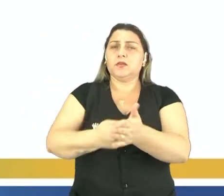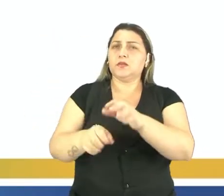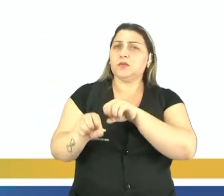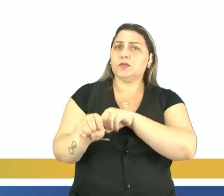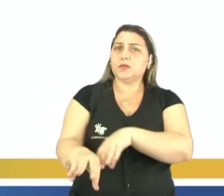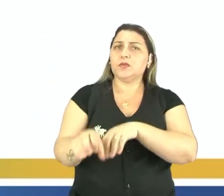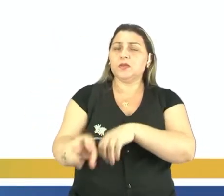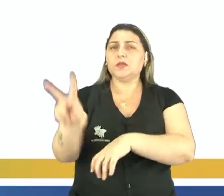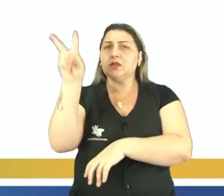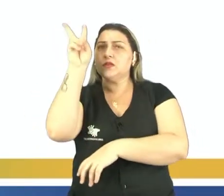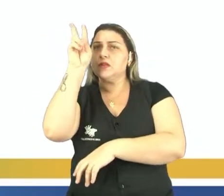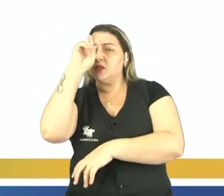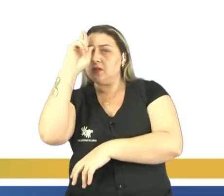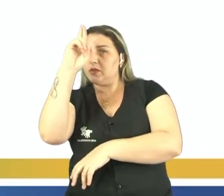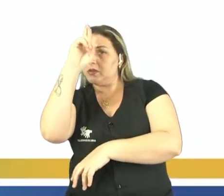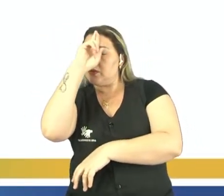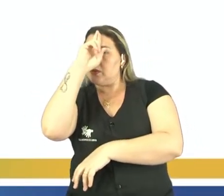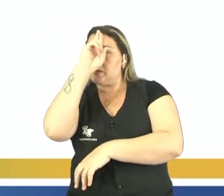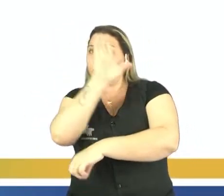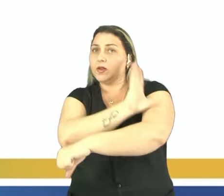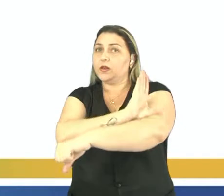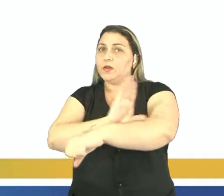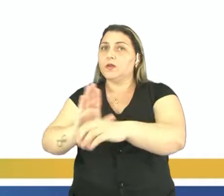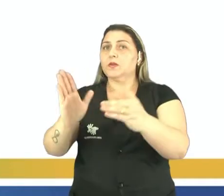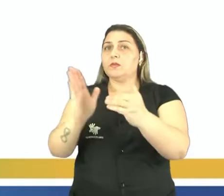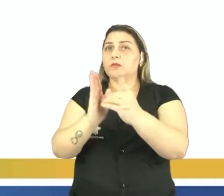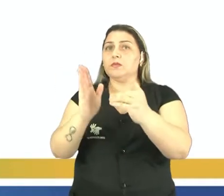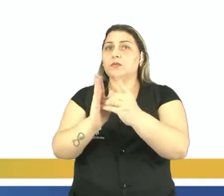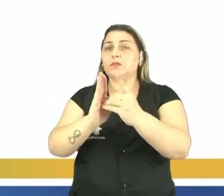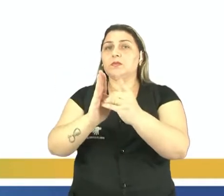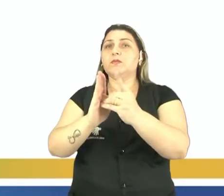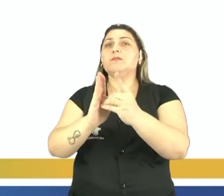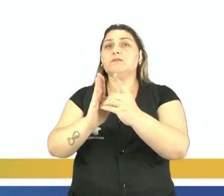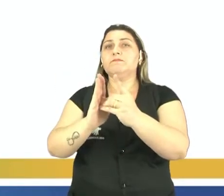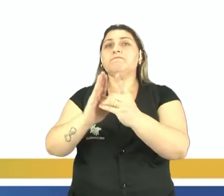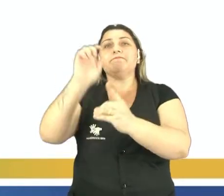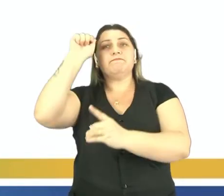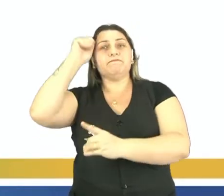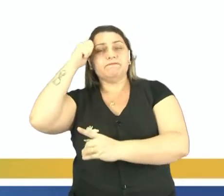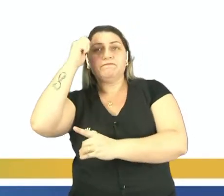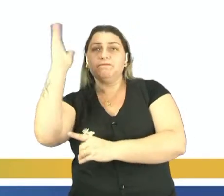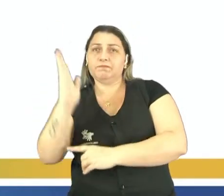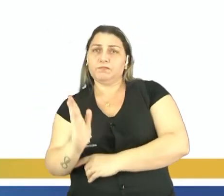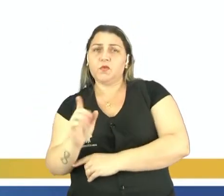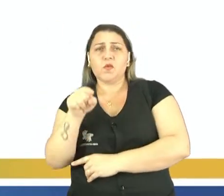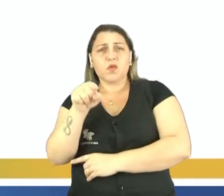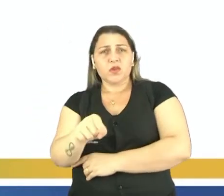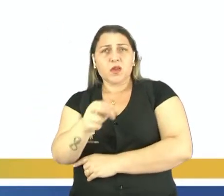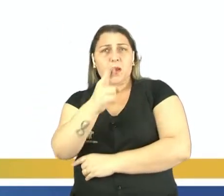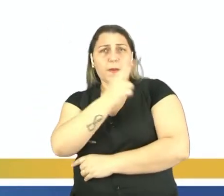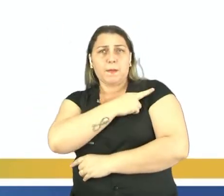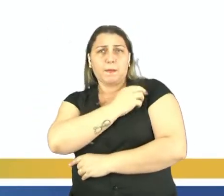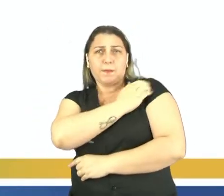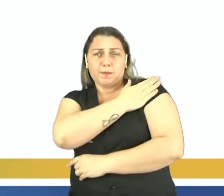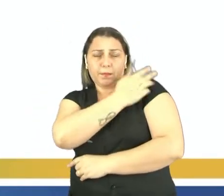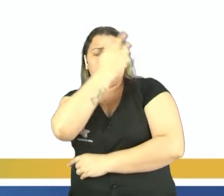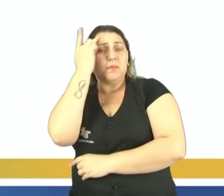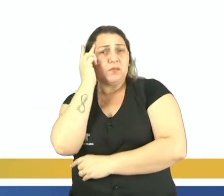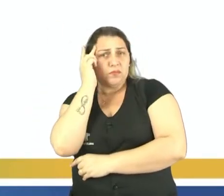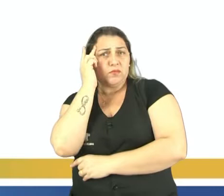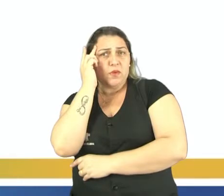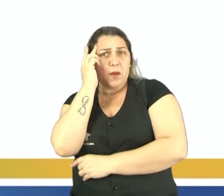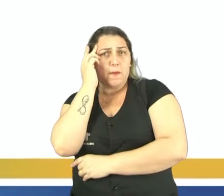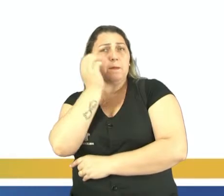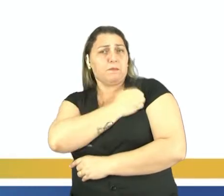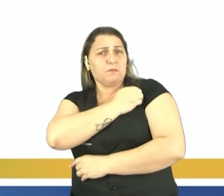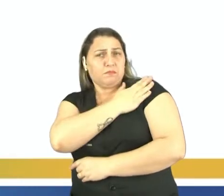da história e a cultura brasileira indígena? Você se considera uma pessoa racista? Ou